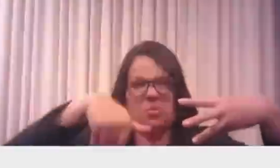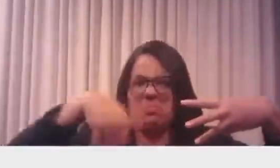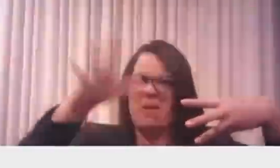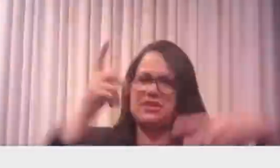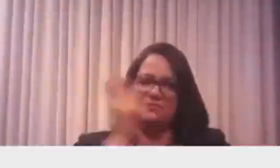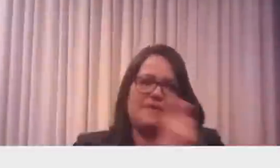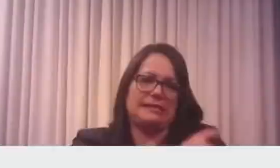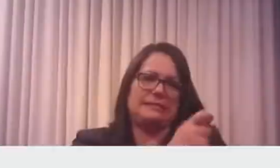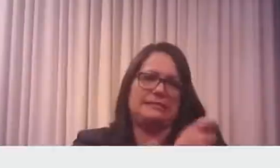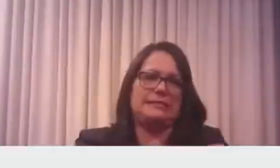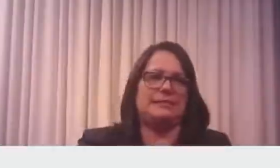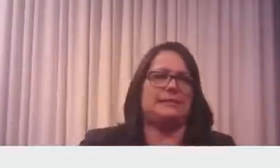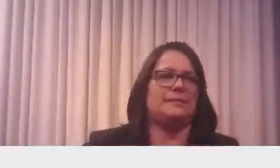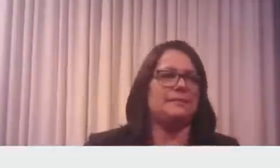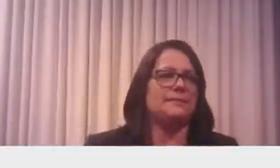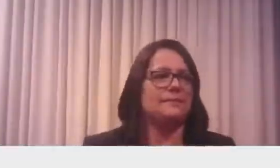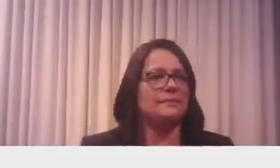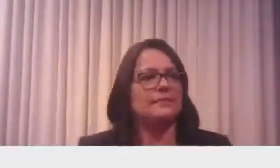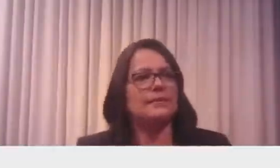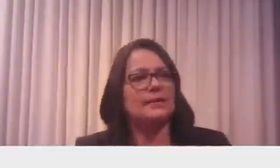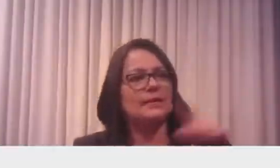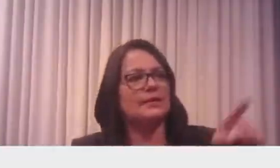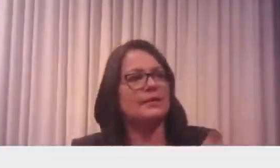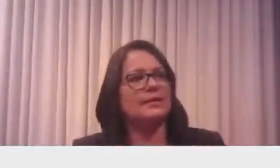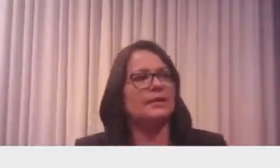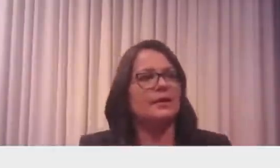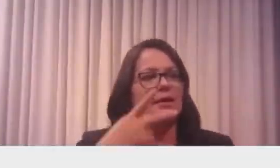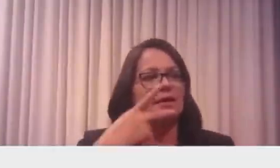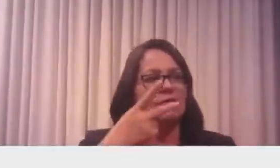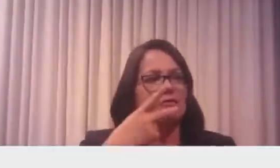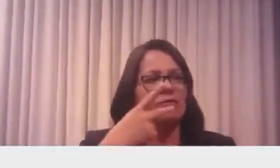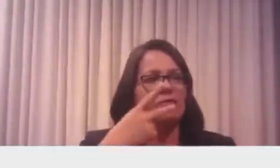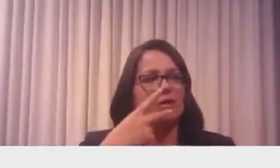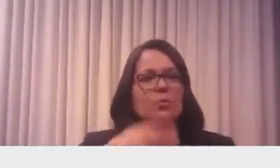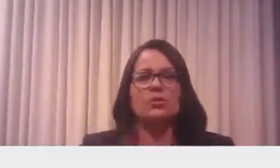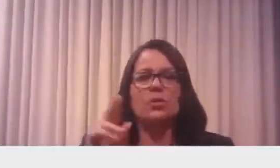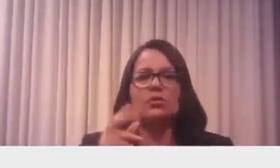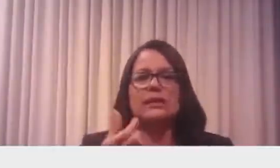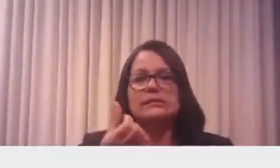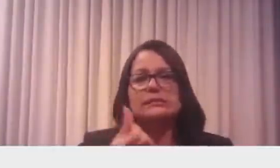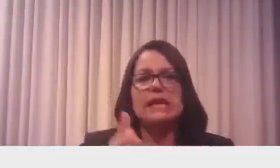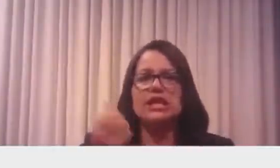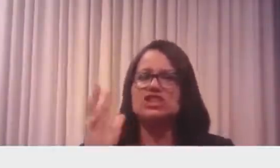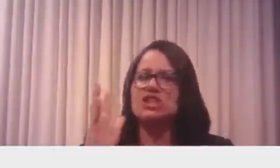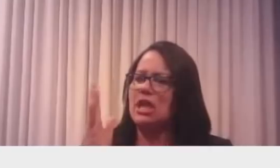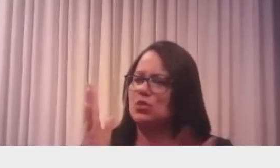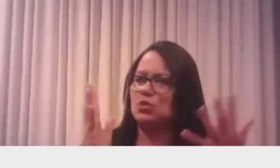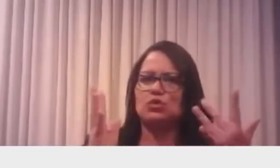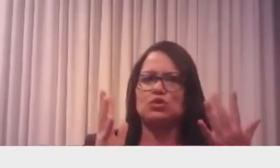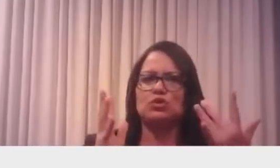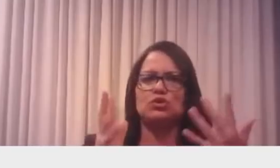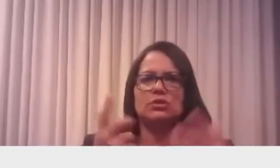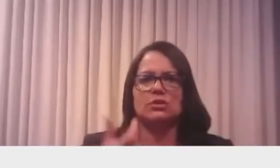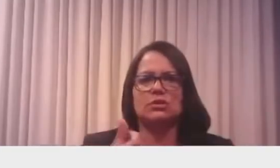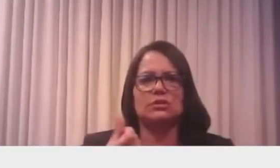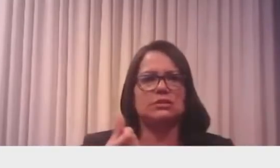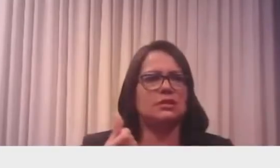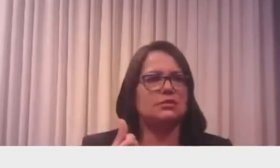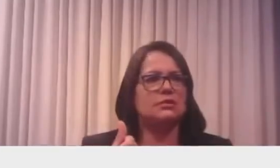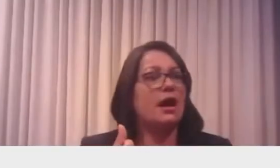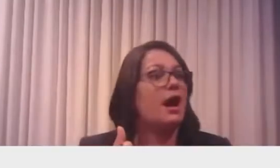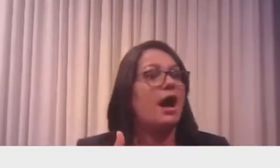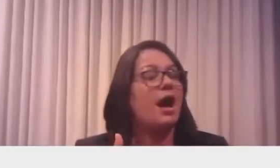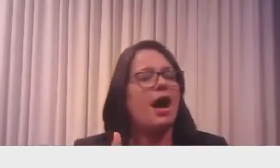E aqui, eu não sei o que aconteceu, aqui me botaram com meia dúzia de dedos. Alguém reparou? Eu estou vendo aqui agora. Ele assombra, né?